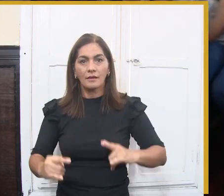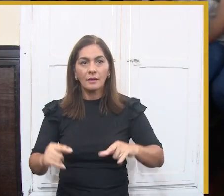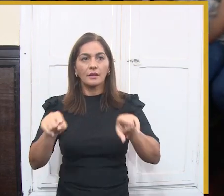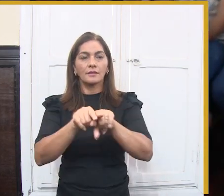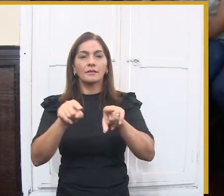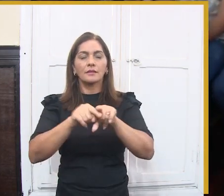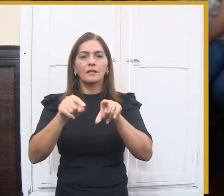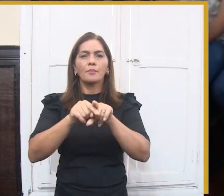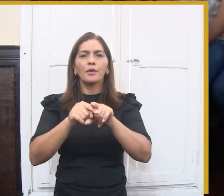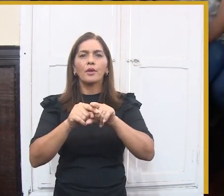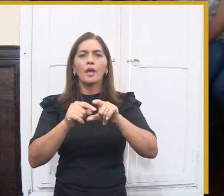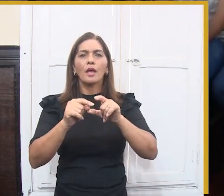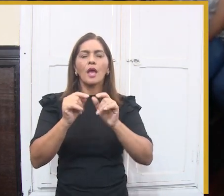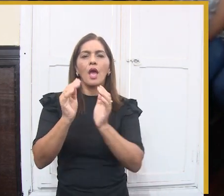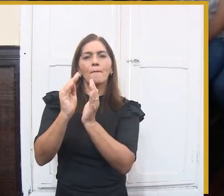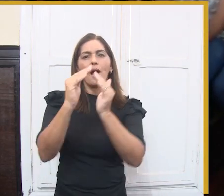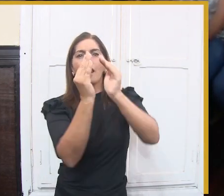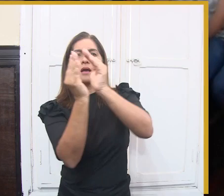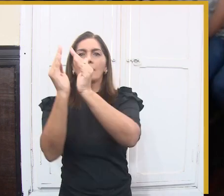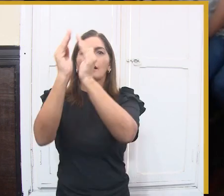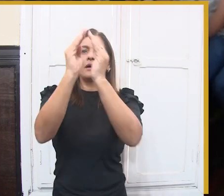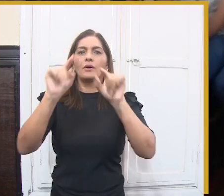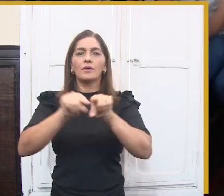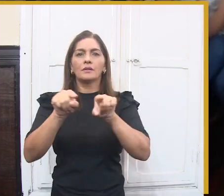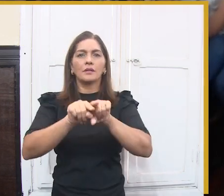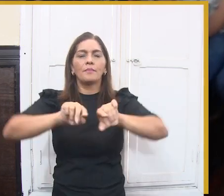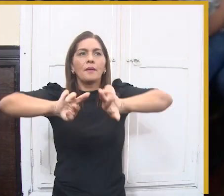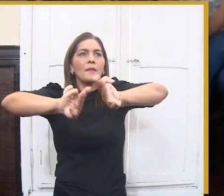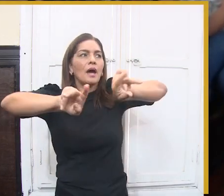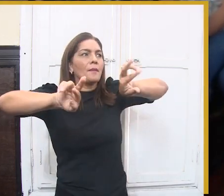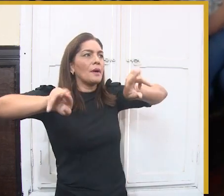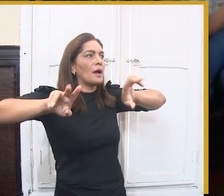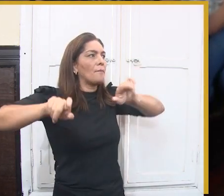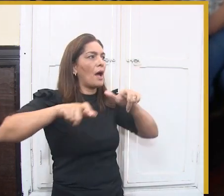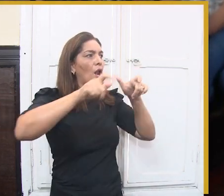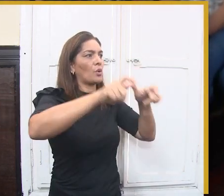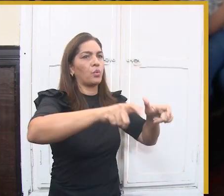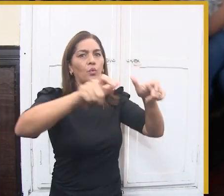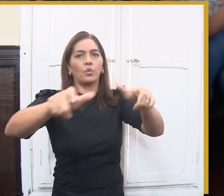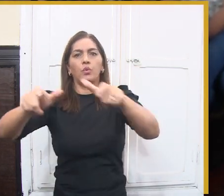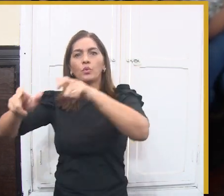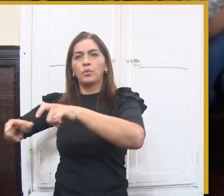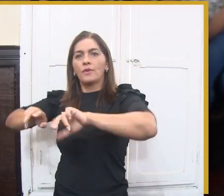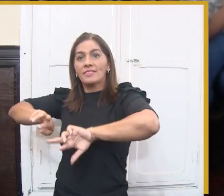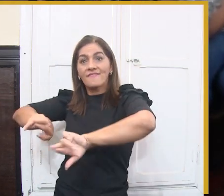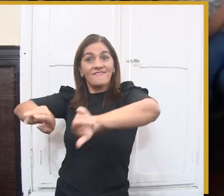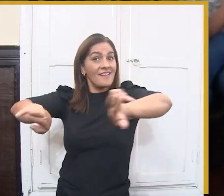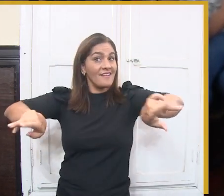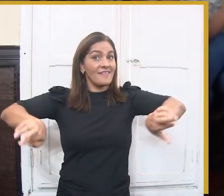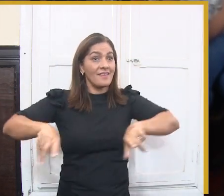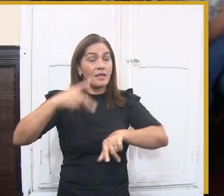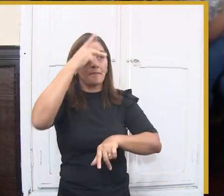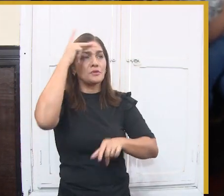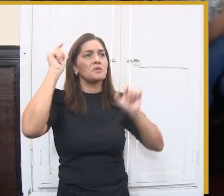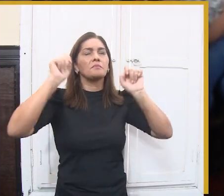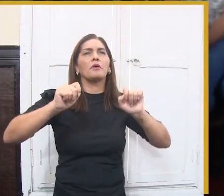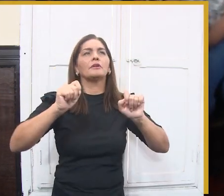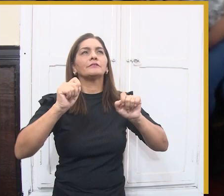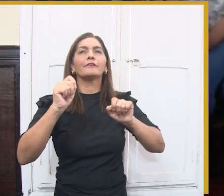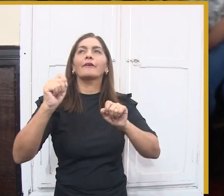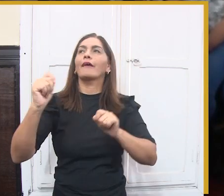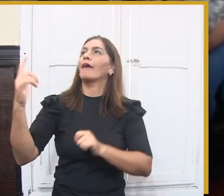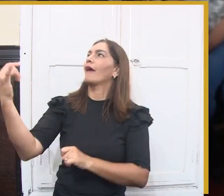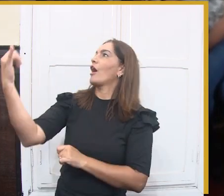70 mil metros de banderolas, fogueira de 15 metros de altura, um coreto, também um novo